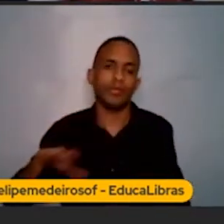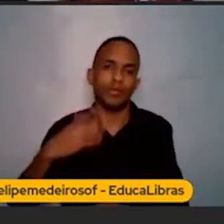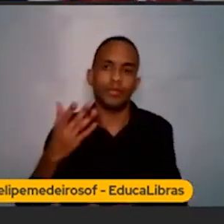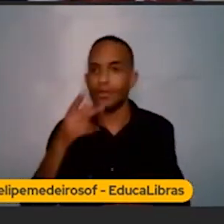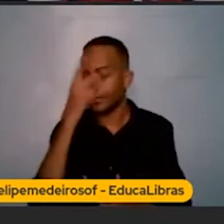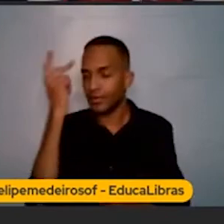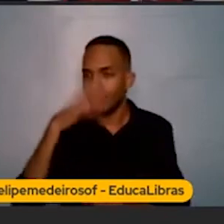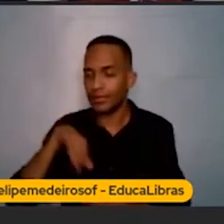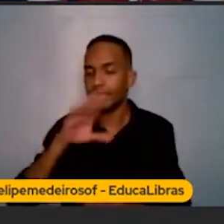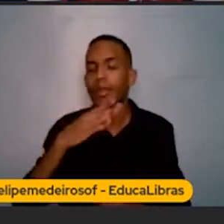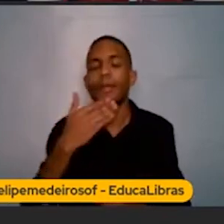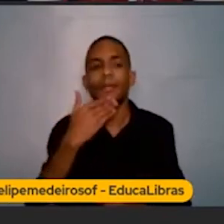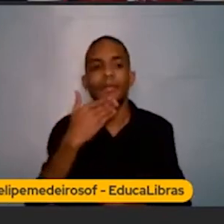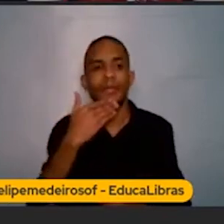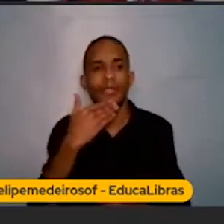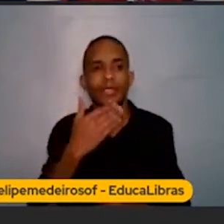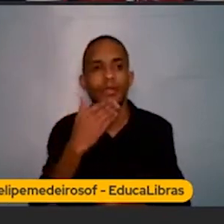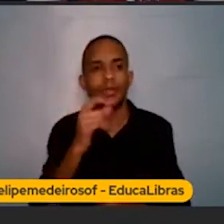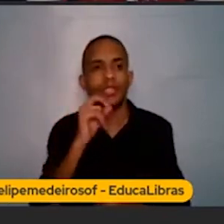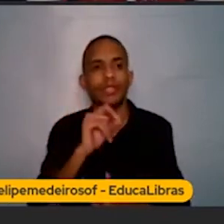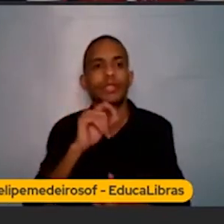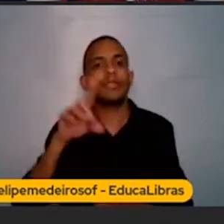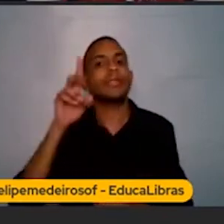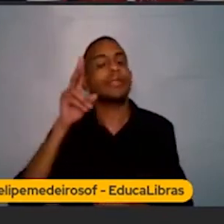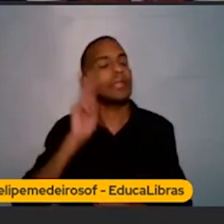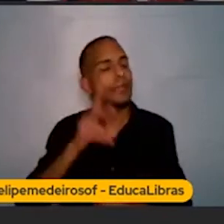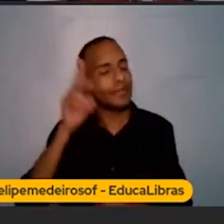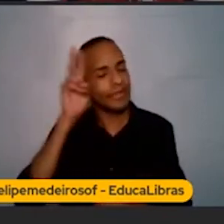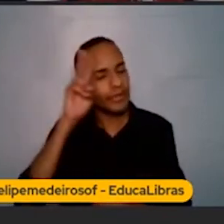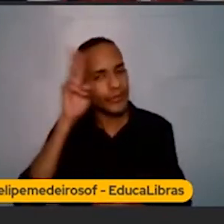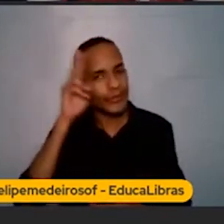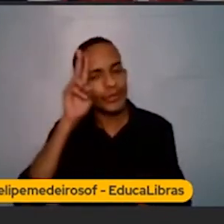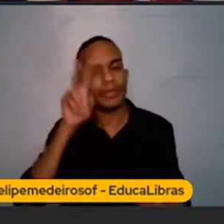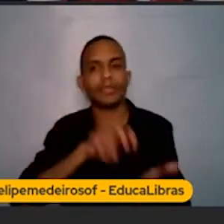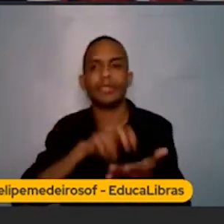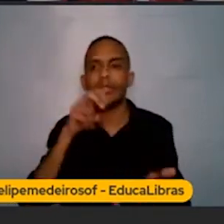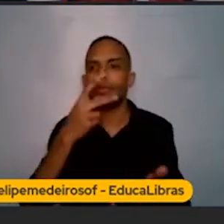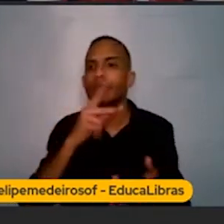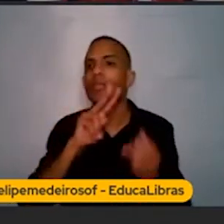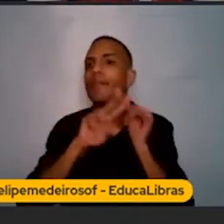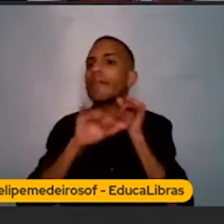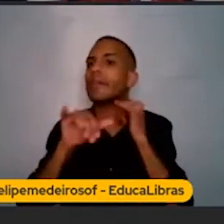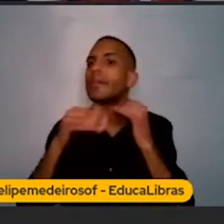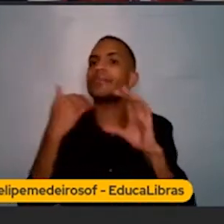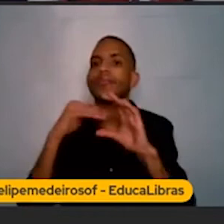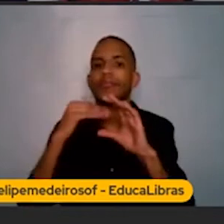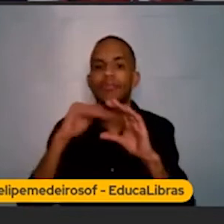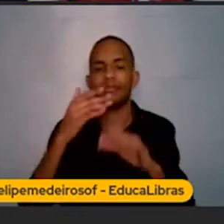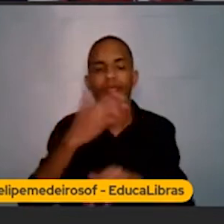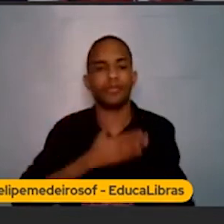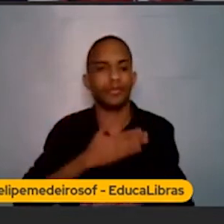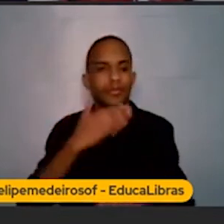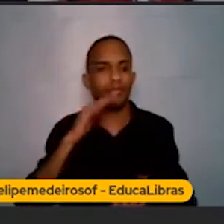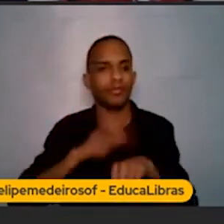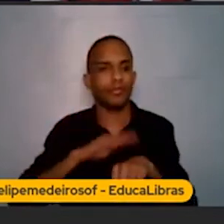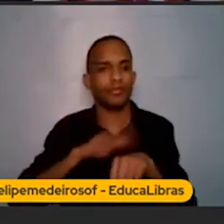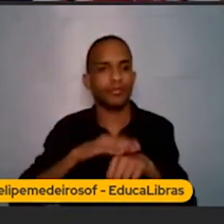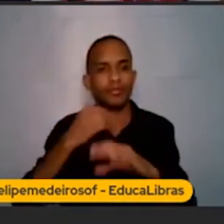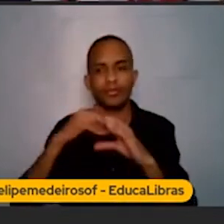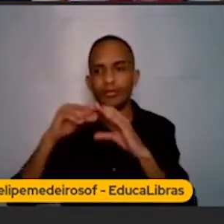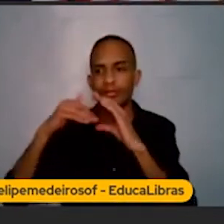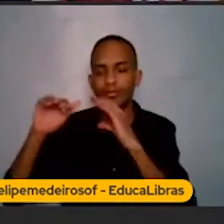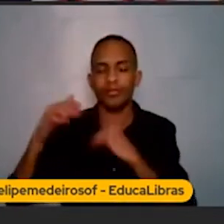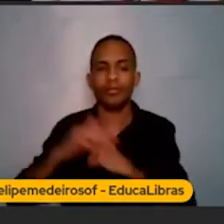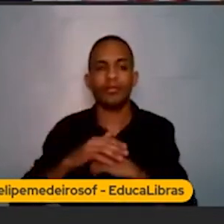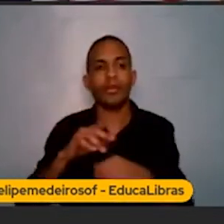As pessoas pegam e falam assim, ó, toda segunda-feira pela manhã, você vai receber um e-mail meu. Então, nisso você acaba